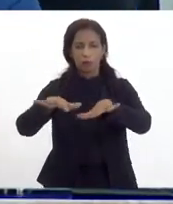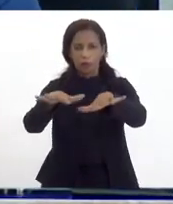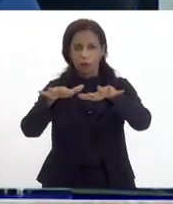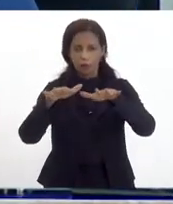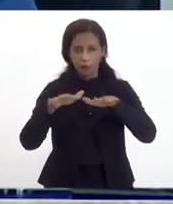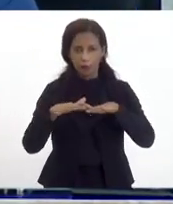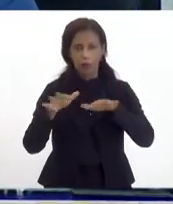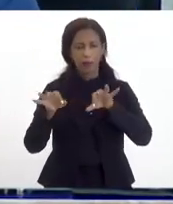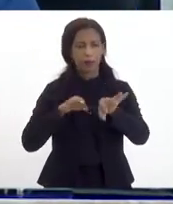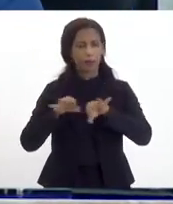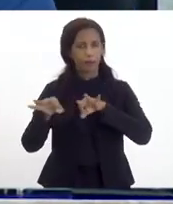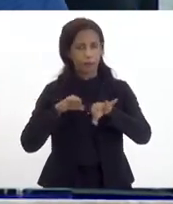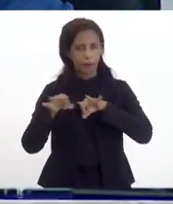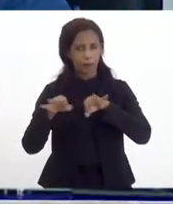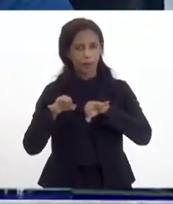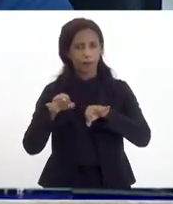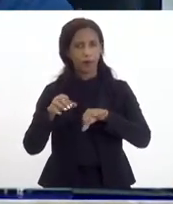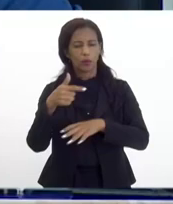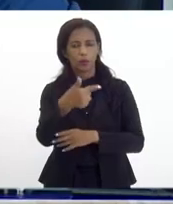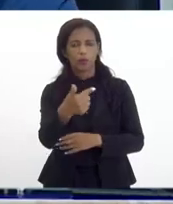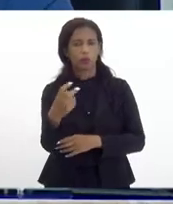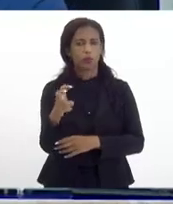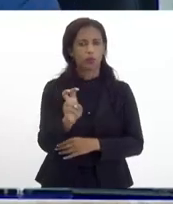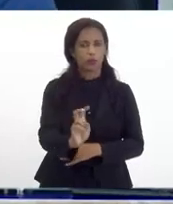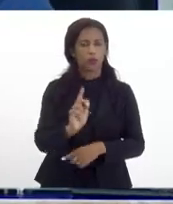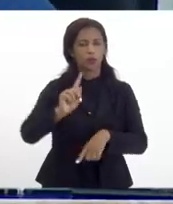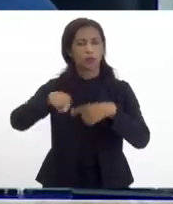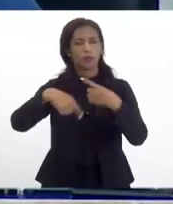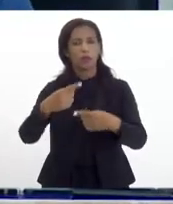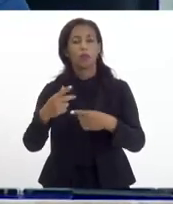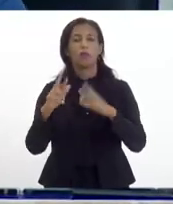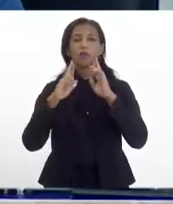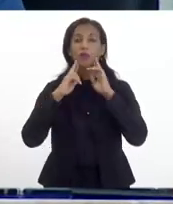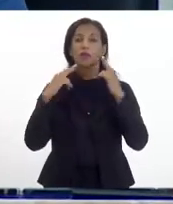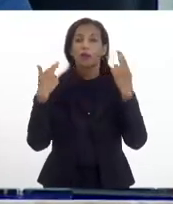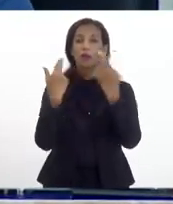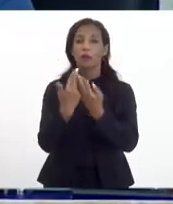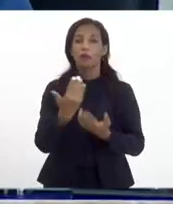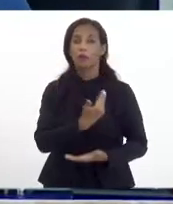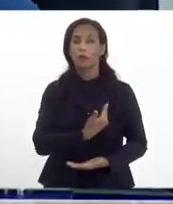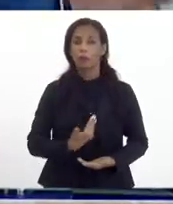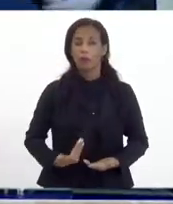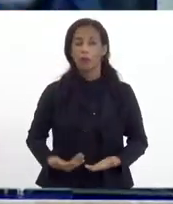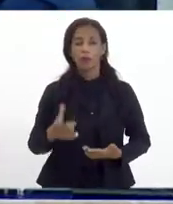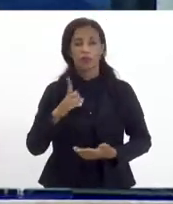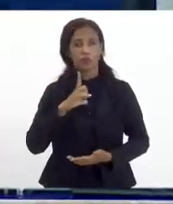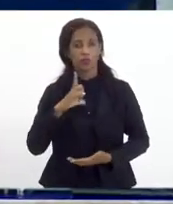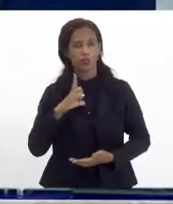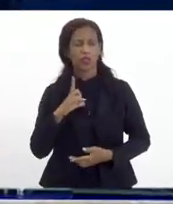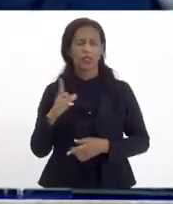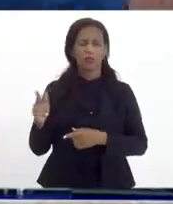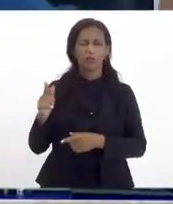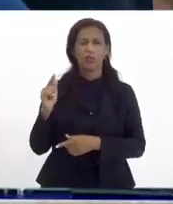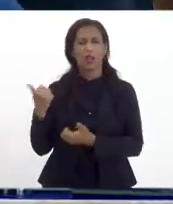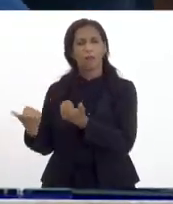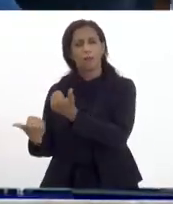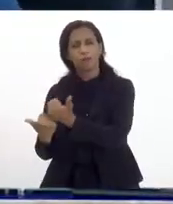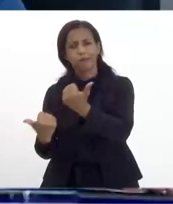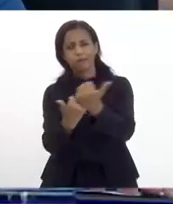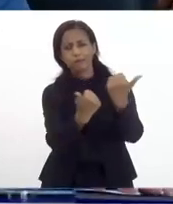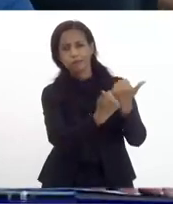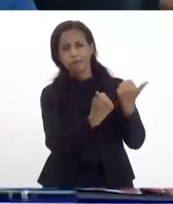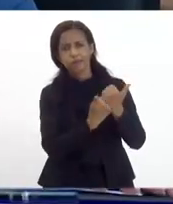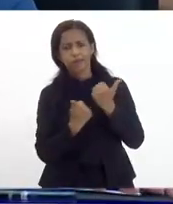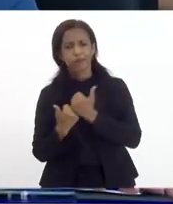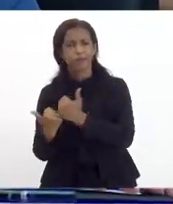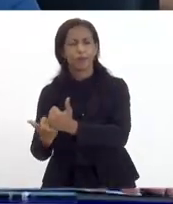o projeto no próximo dia 25 depois vamos fazer uma audiência pública já temos contribuições da FIJAM dos órgãos